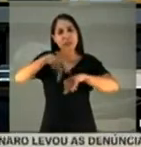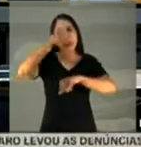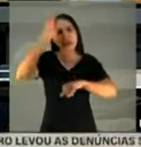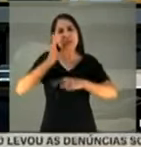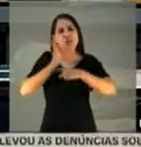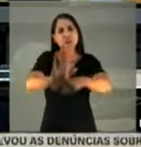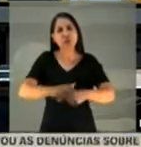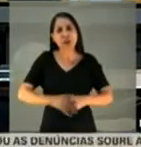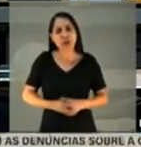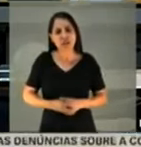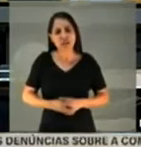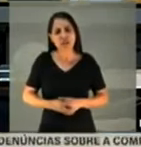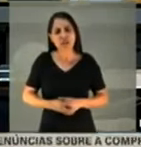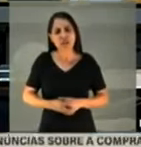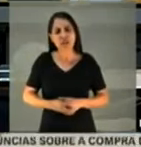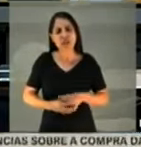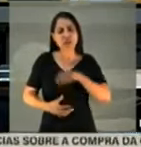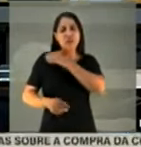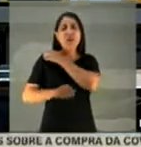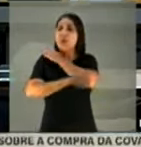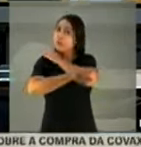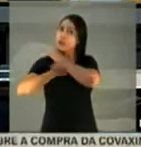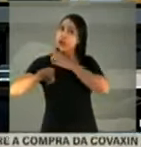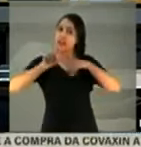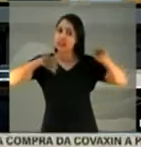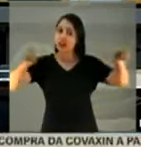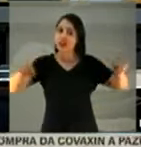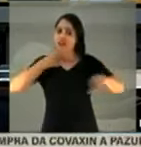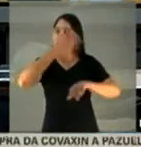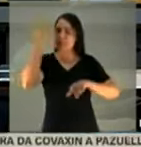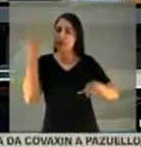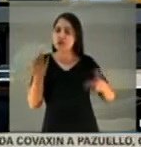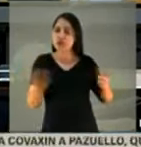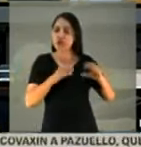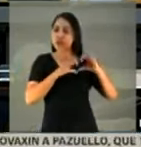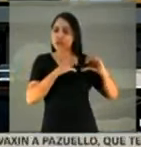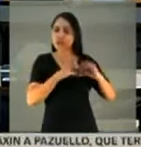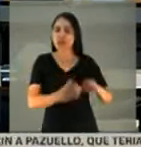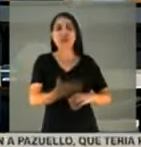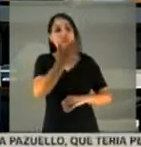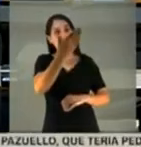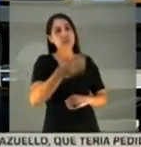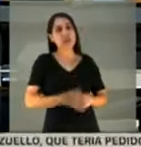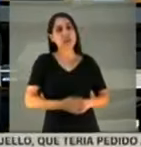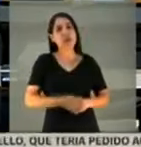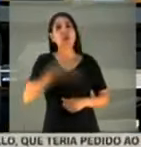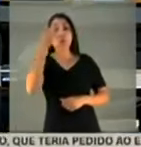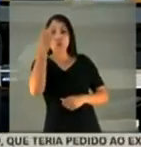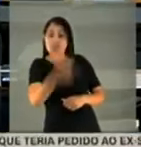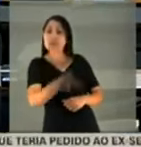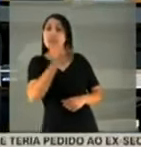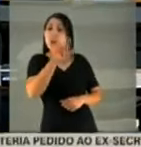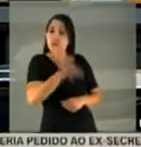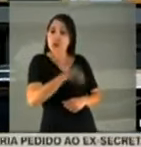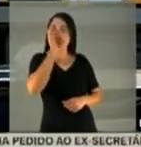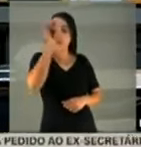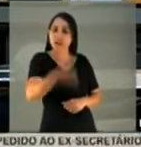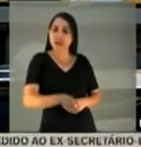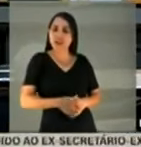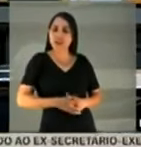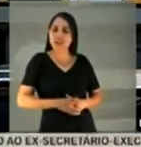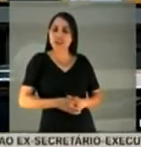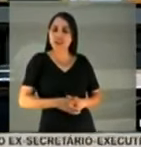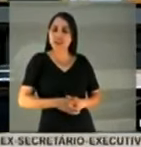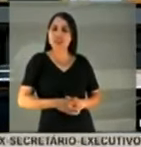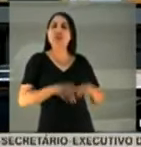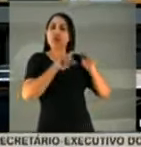Que talvez hoje... Perfeito da sua palavra. Muitos dos eleidores apaixonados... Continuem, senador. O seu irmão, sim. O seu irmão, que